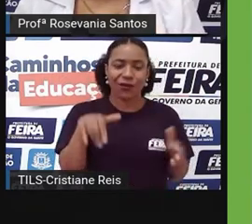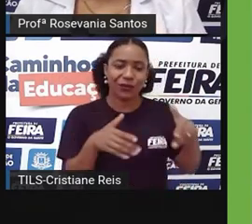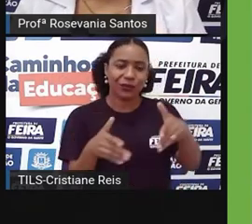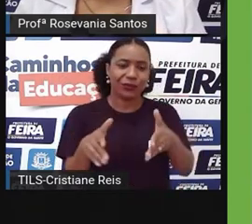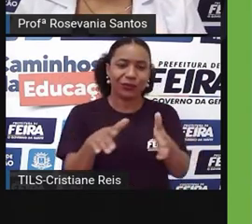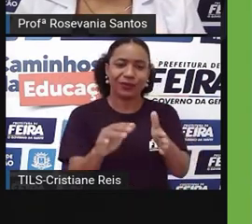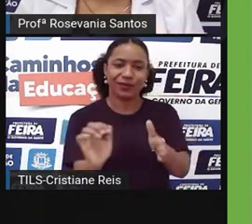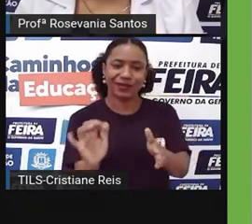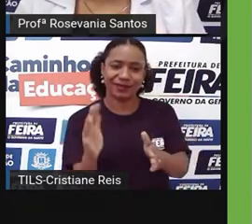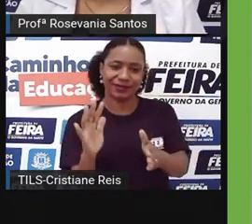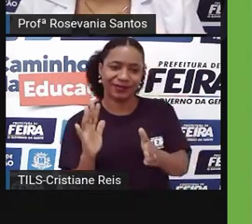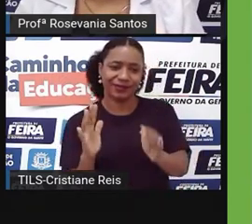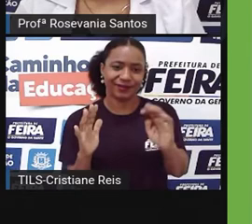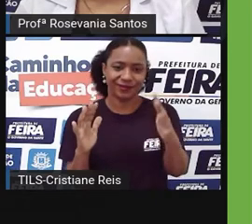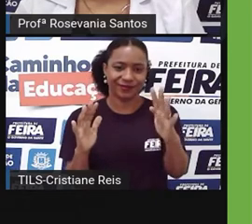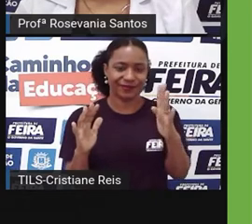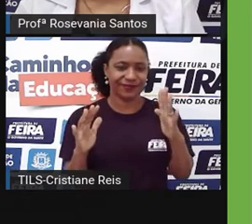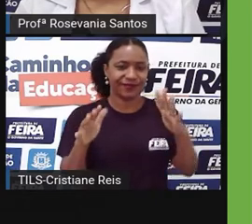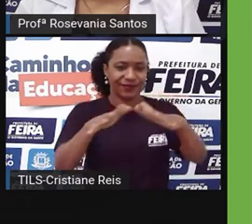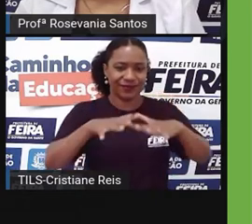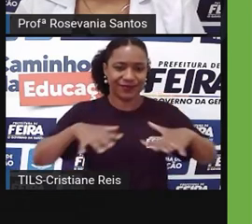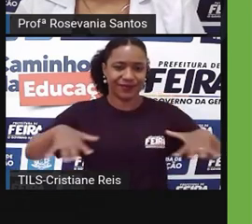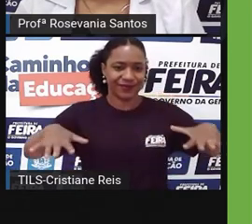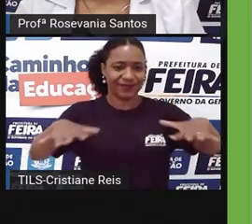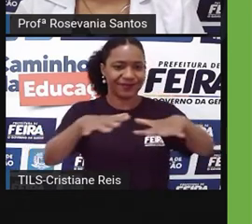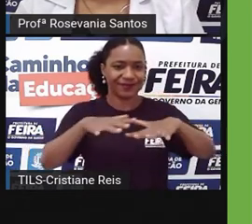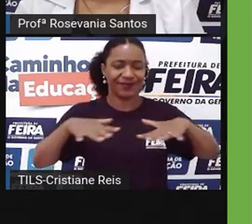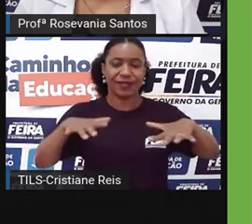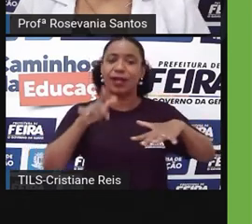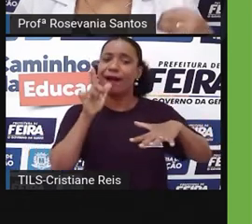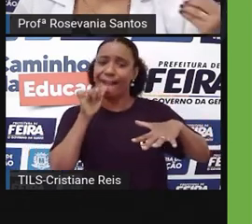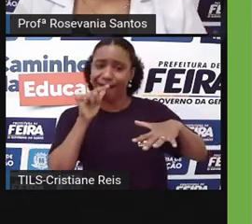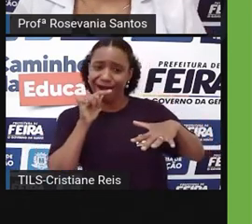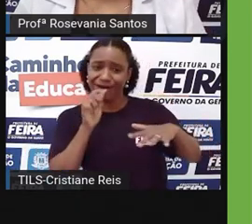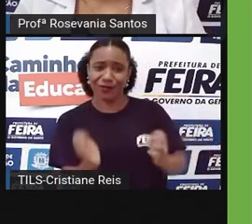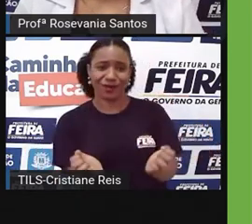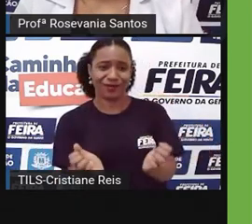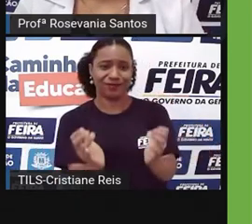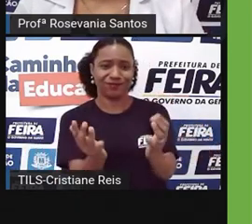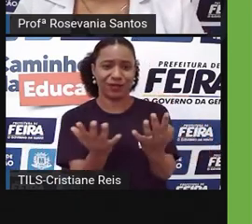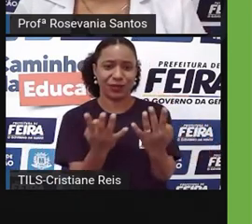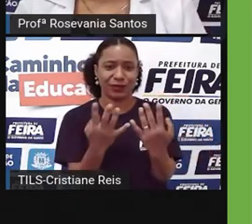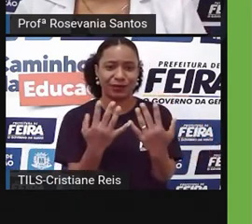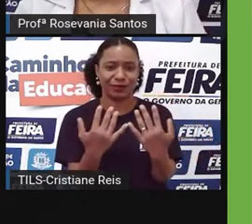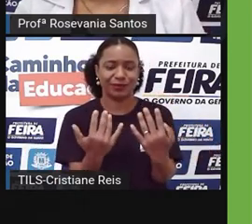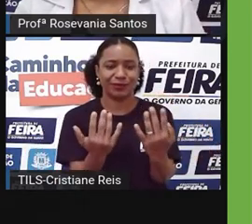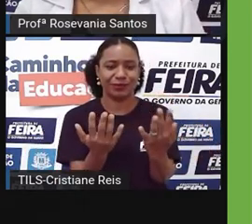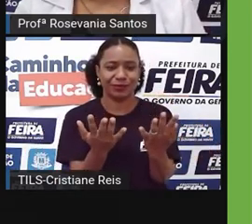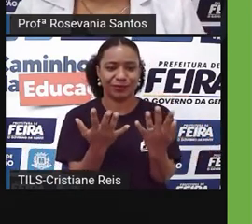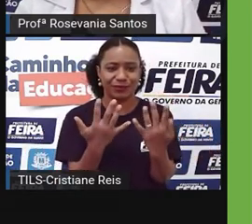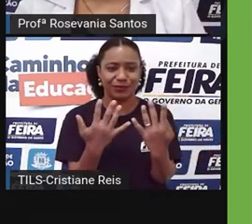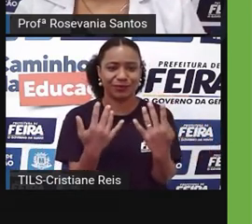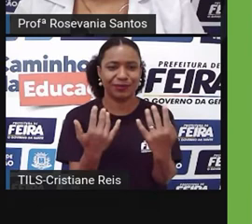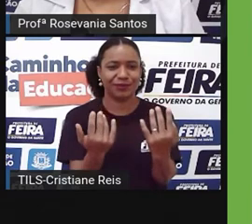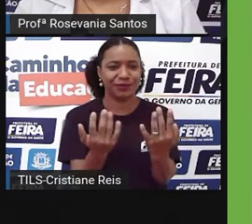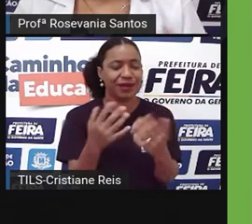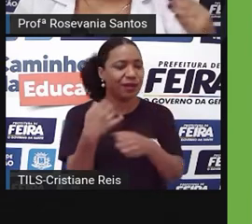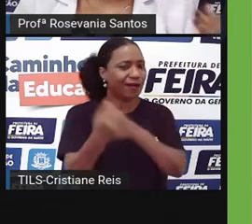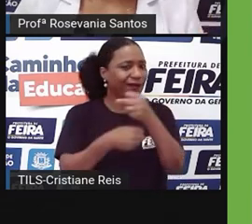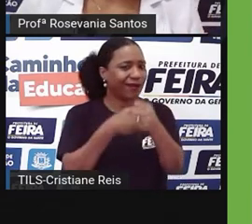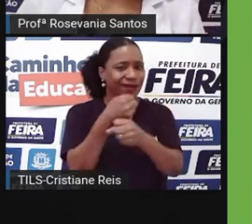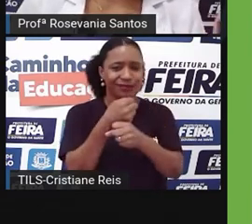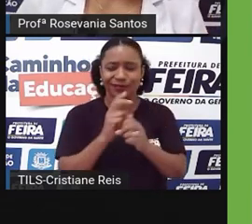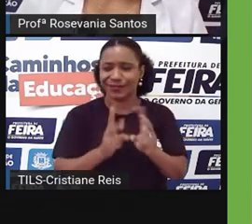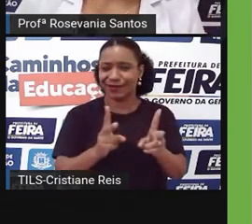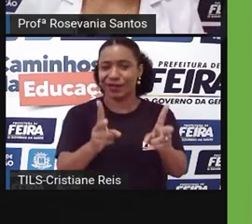bora dizer assim, enchente. Ela está, são plantas que se adaptam a essa quantidade de água o ano todo, né, porque já